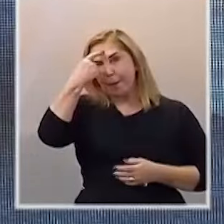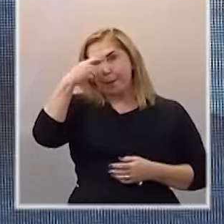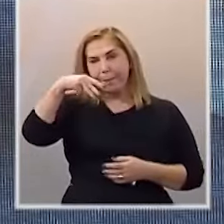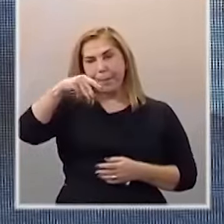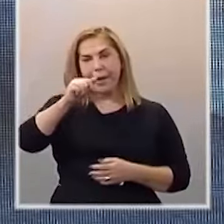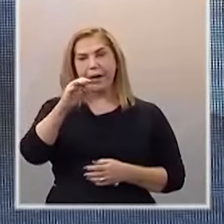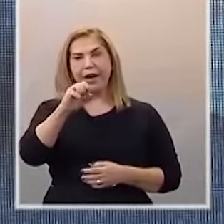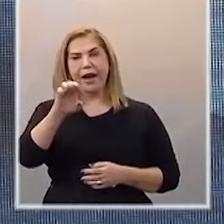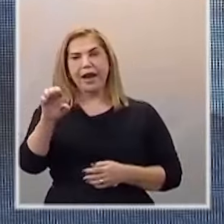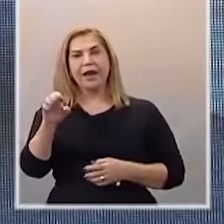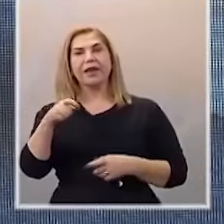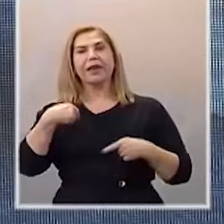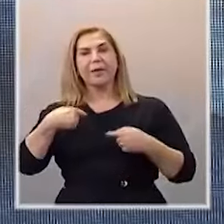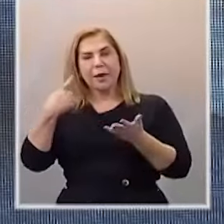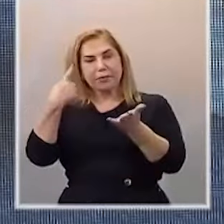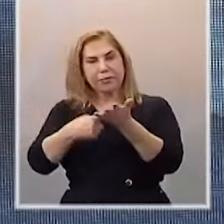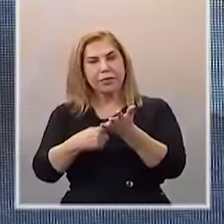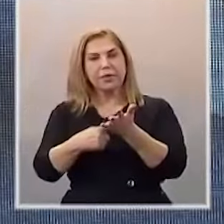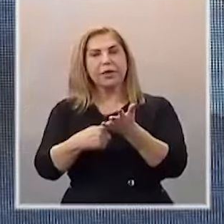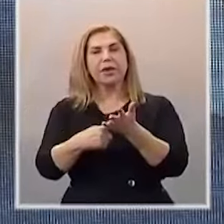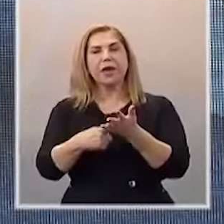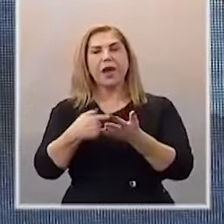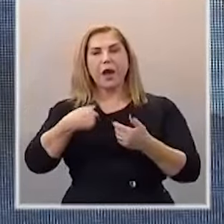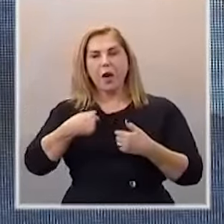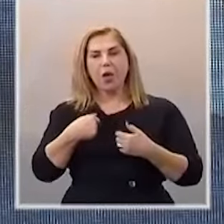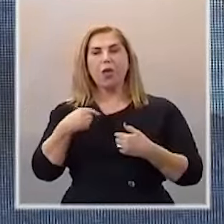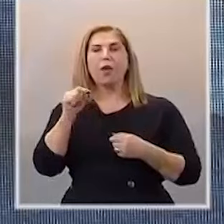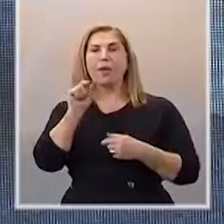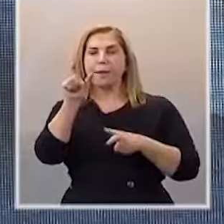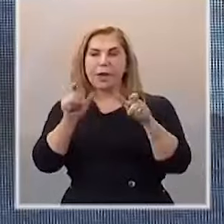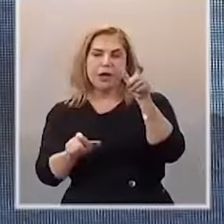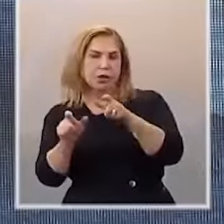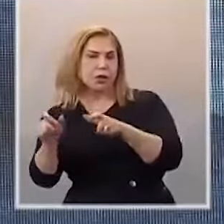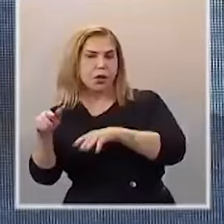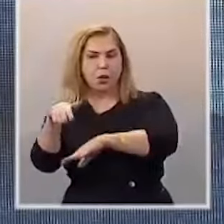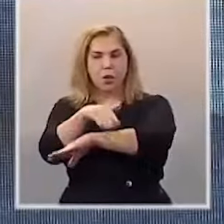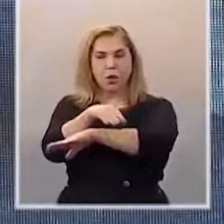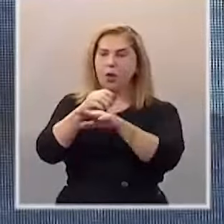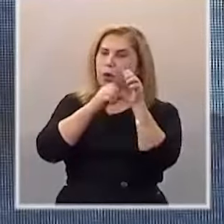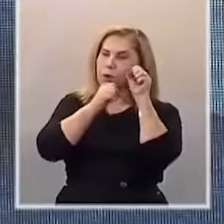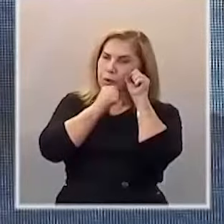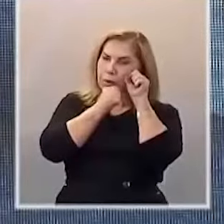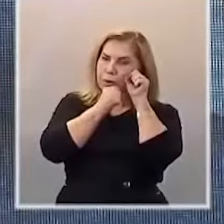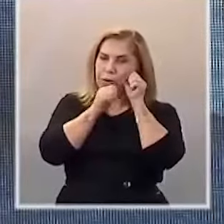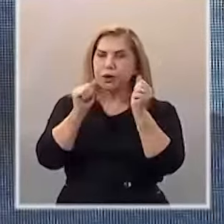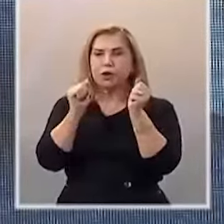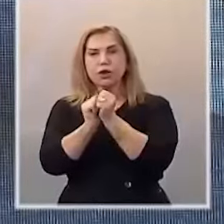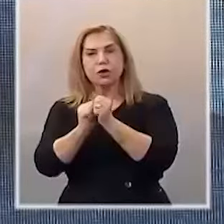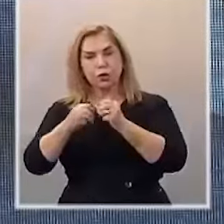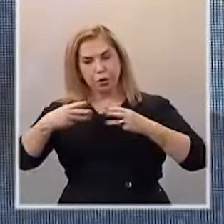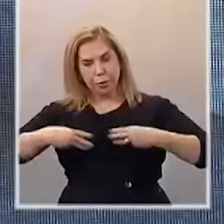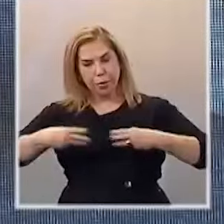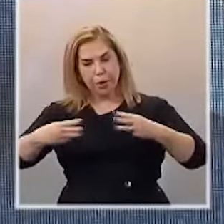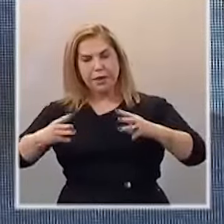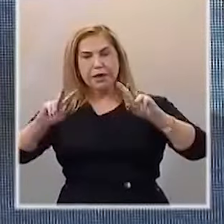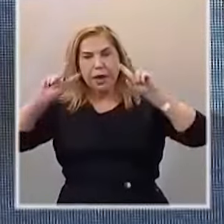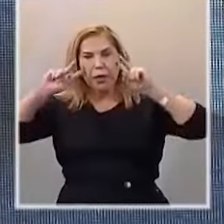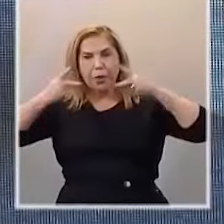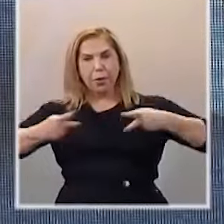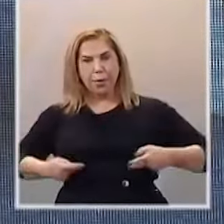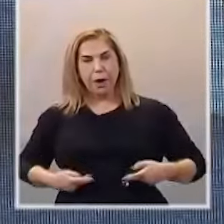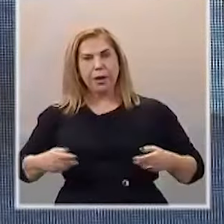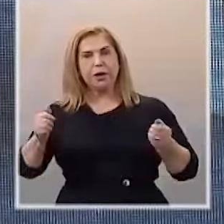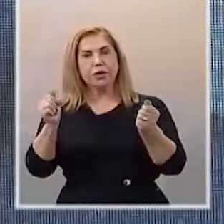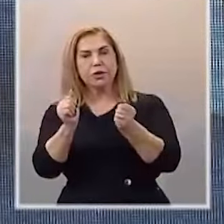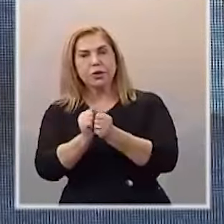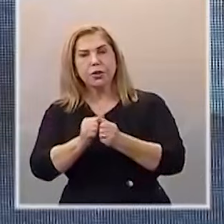compromisso com os moradores que estão em situação de rua. Nós vamos fazer um grande programa com o Ministério do Desenvolvimento Humano, com a nossa ministra